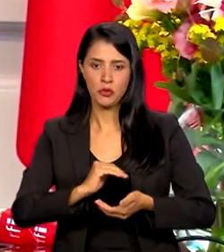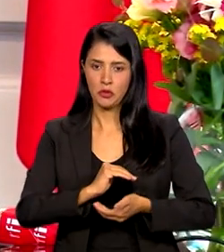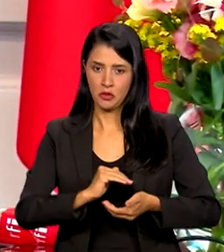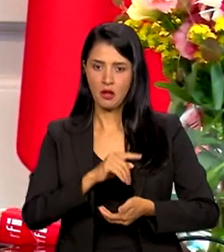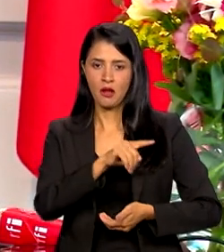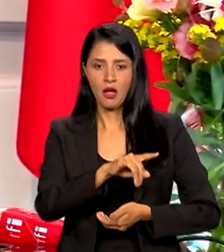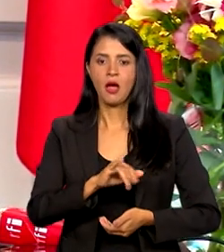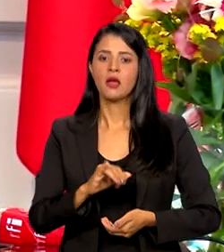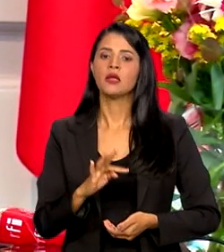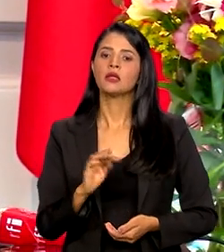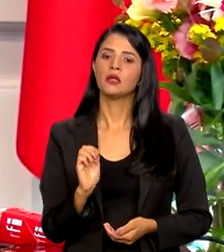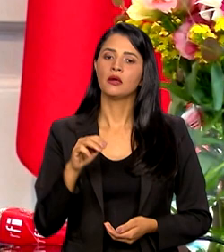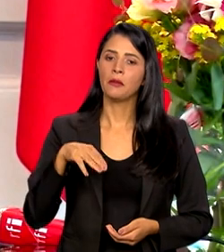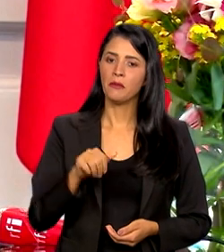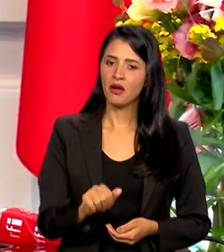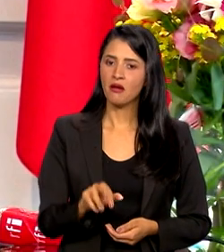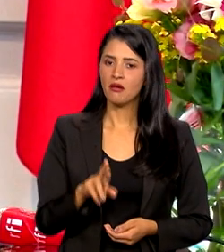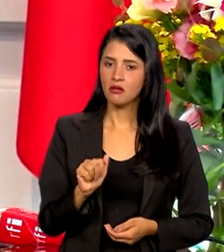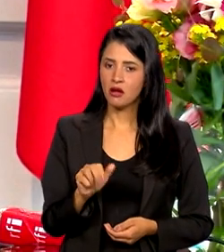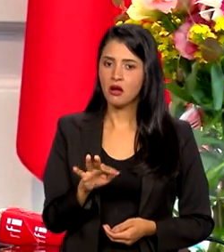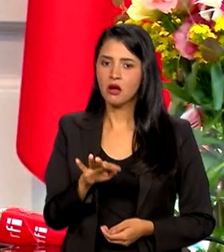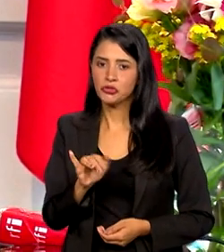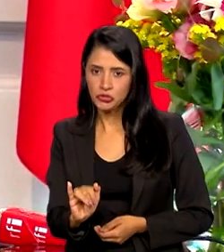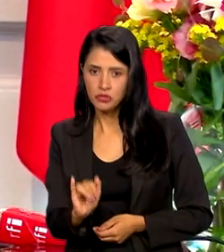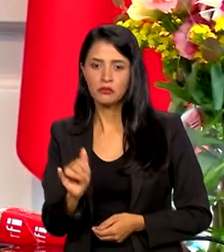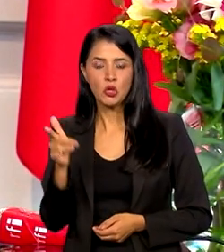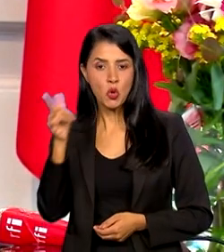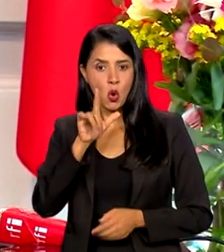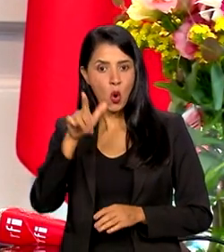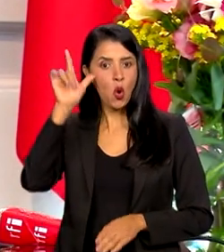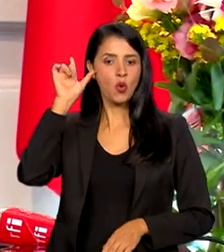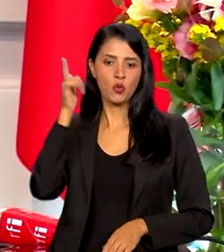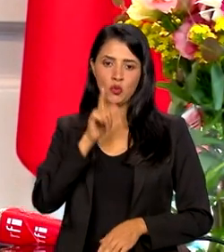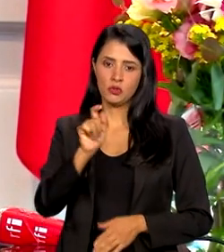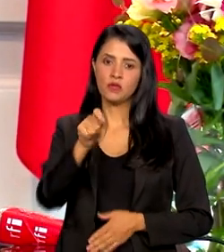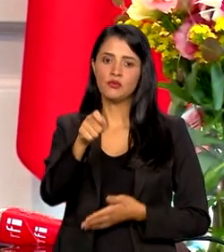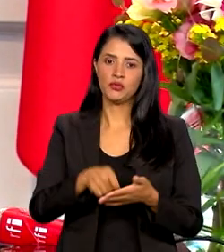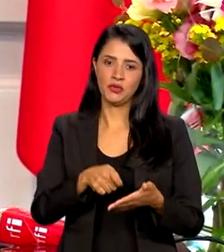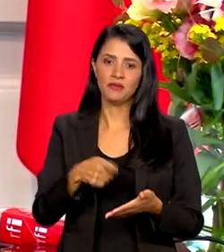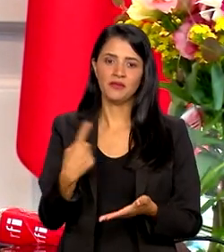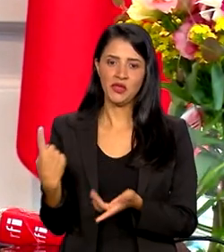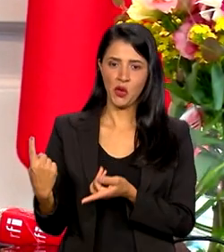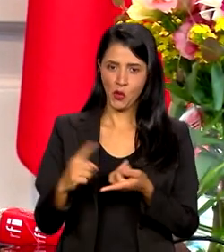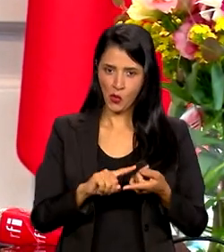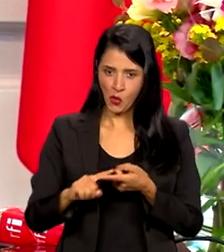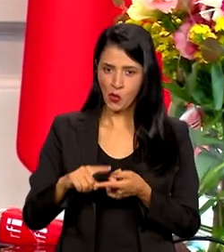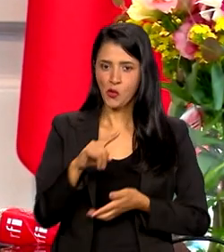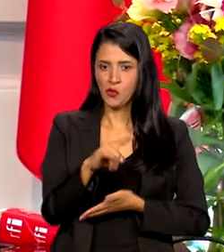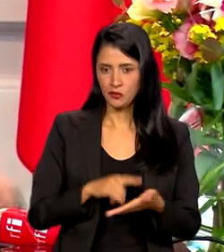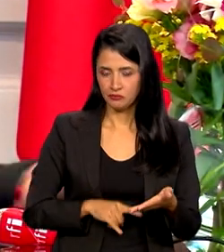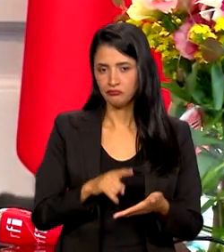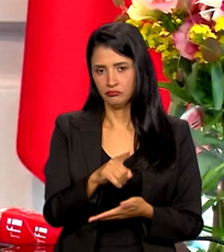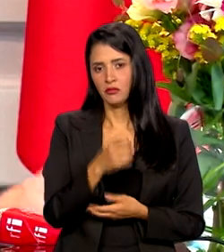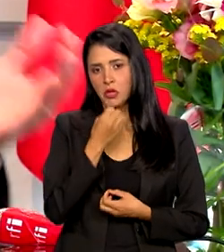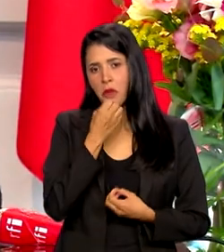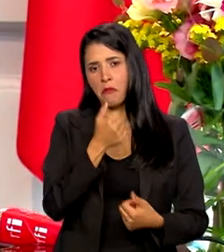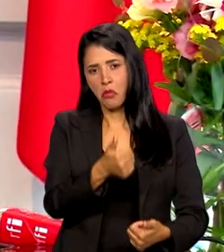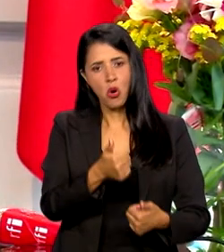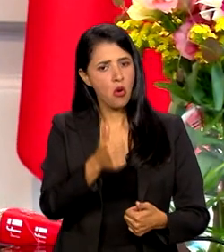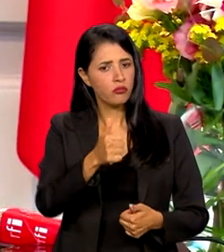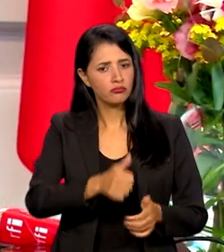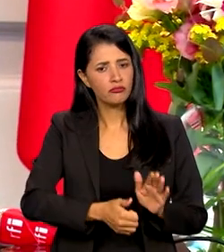a gente pudesse assinar esse acordo ontem. E isso vai beneficiar milhares de brasileiros, como também